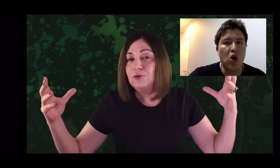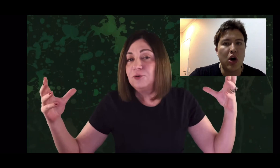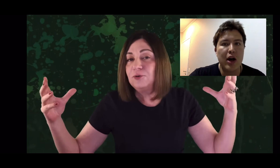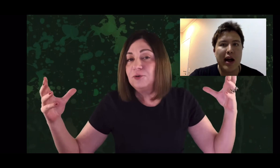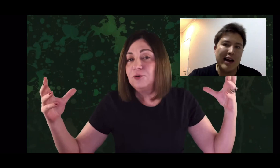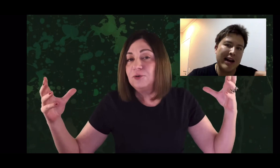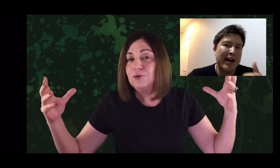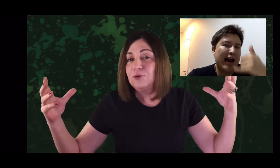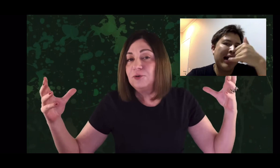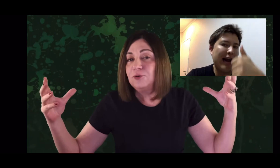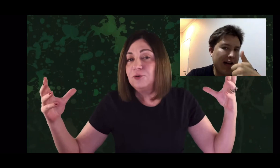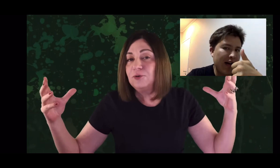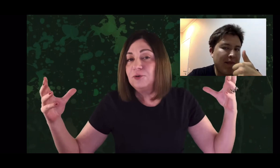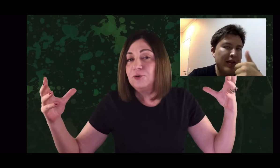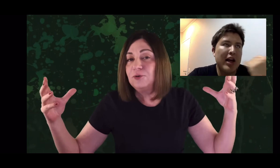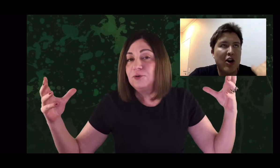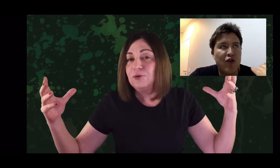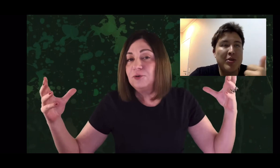minha opinião,